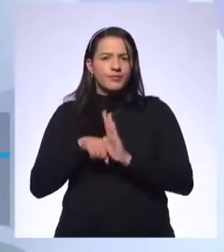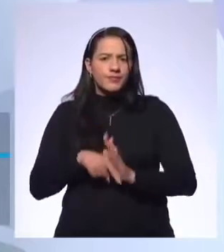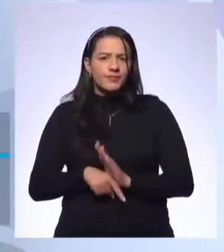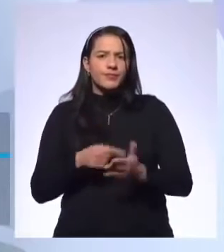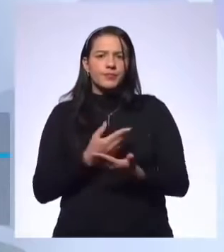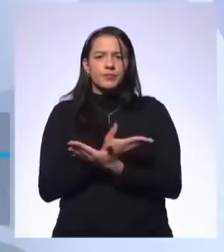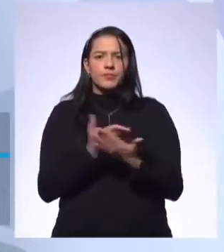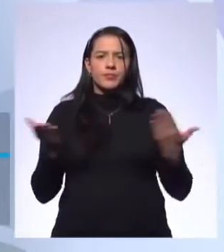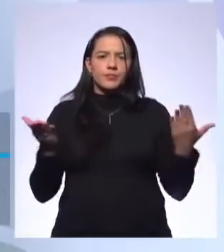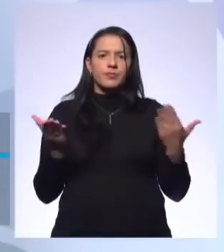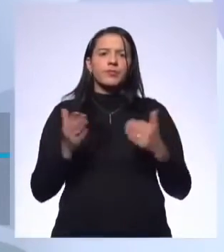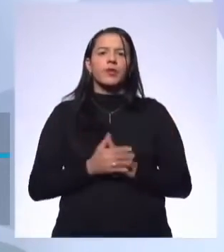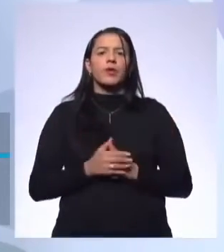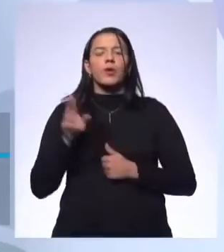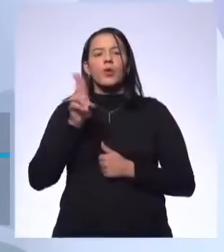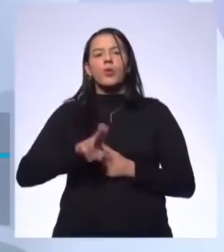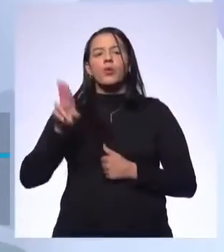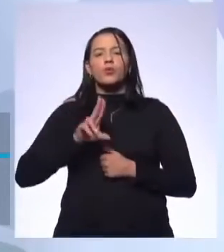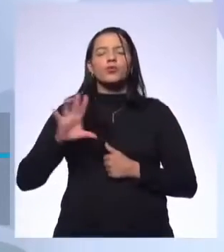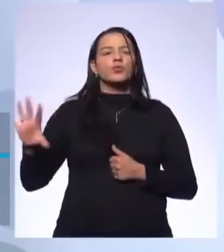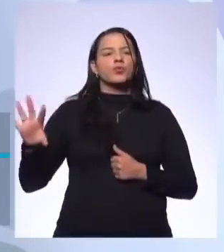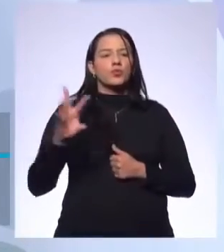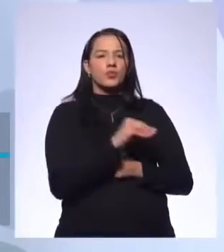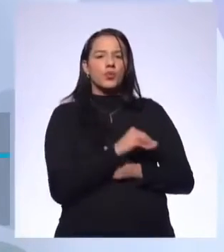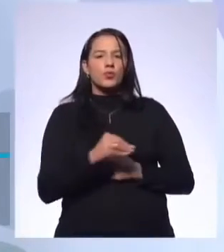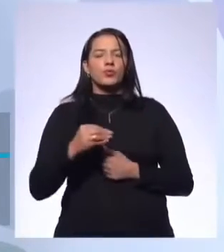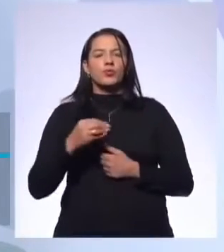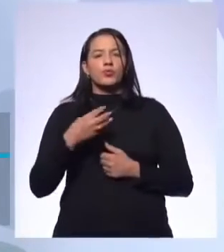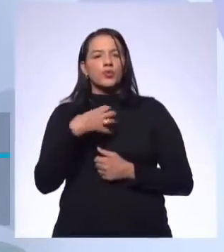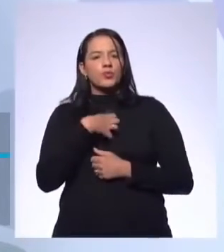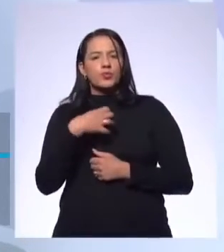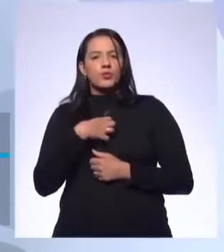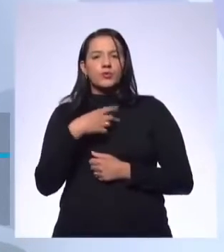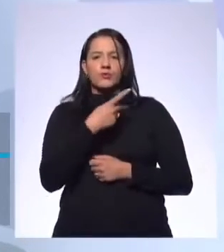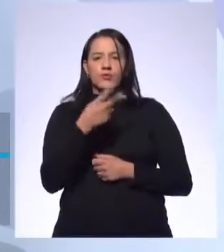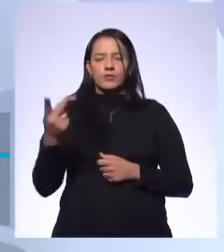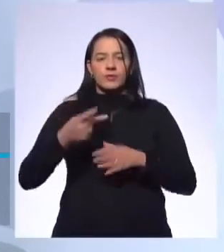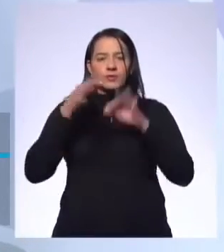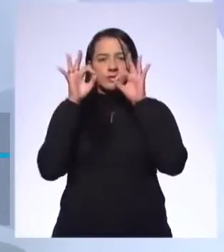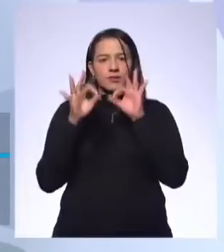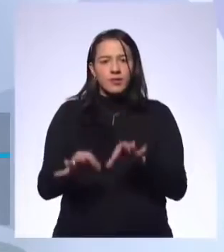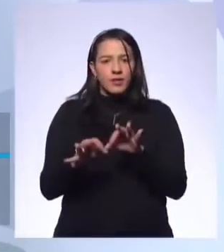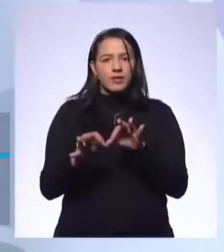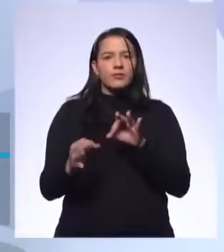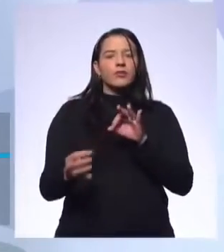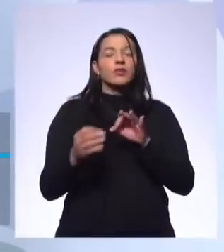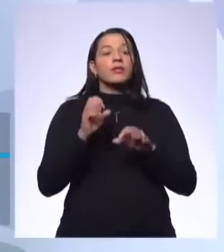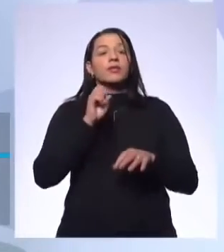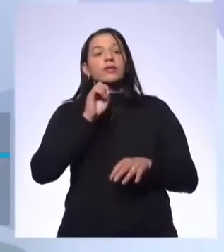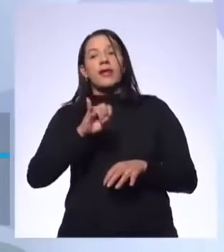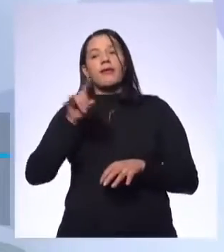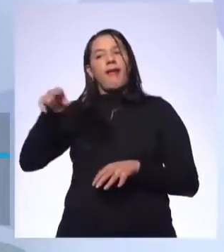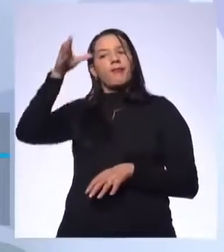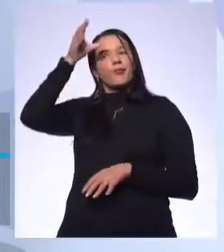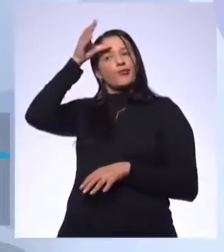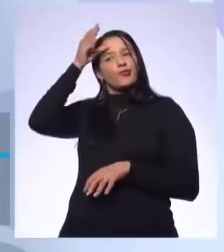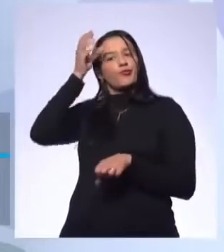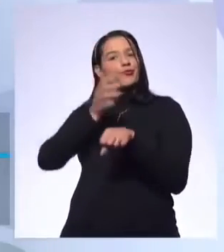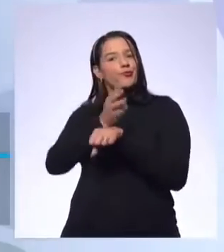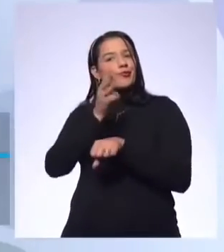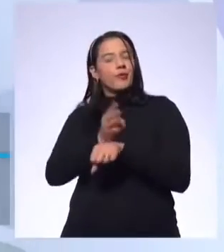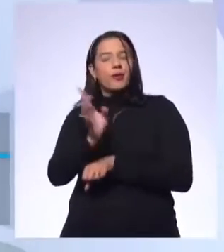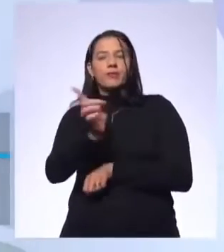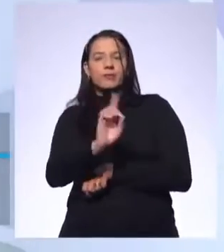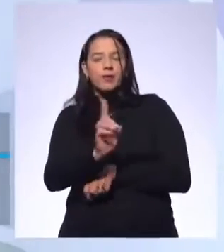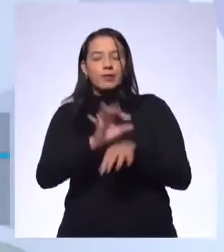Faça. Use todas as artimanhas que você puder para colocar fatos que não sejam do tio do Zap, para que sejam